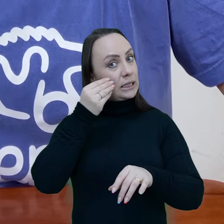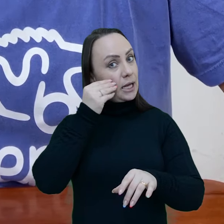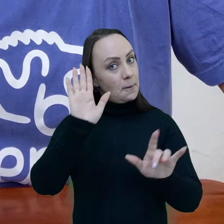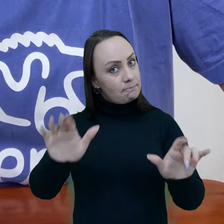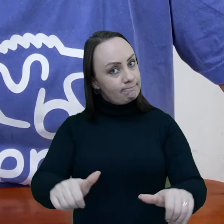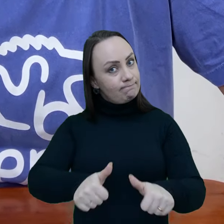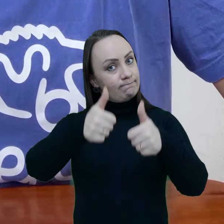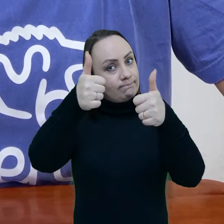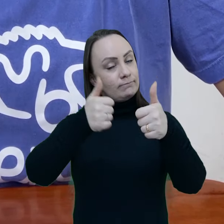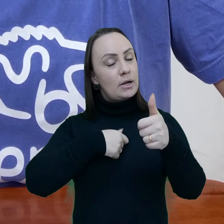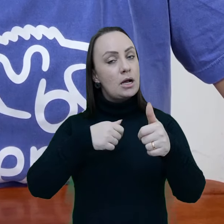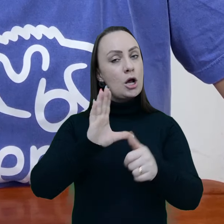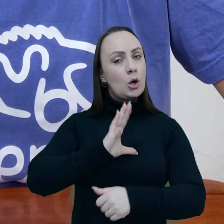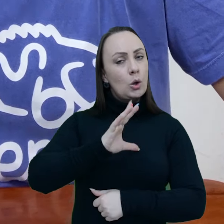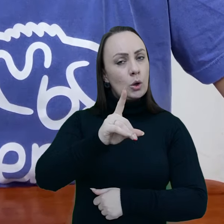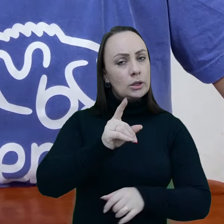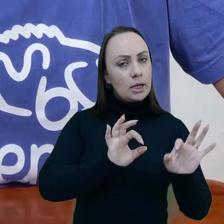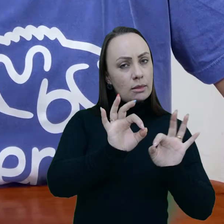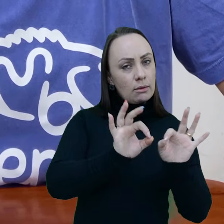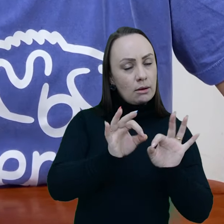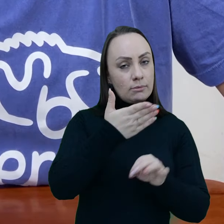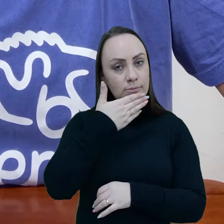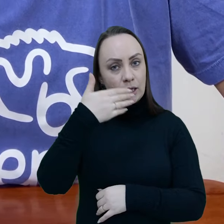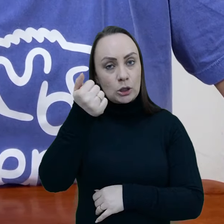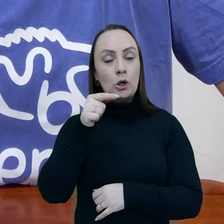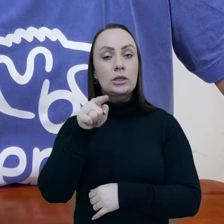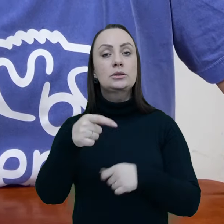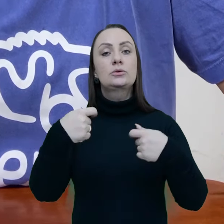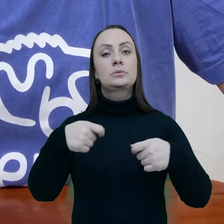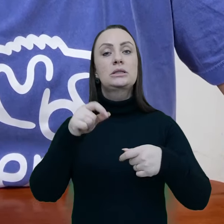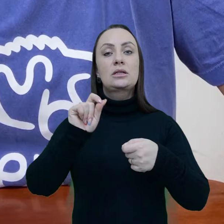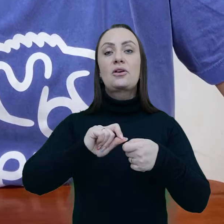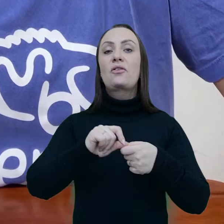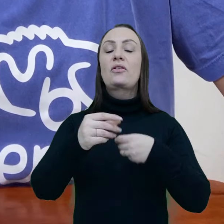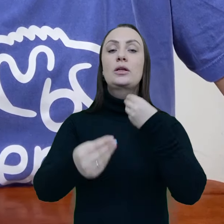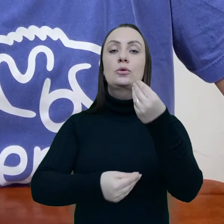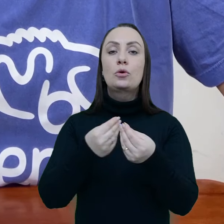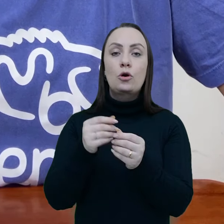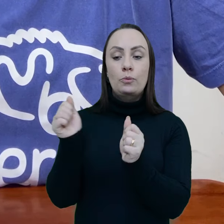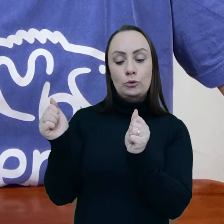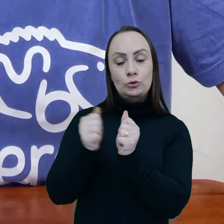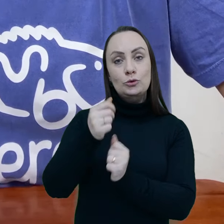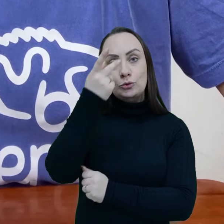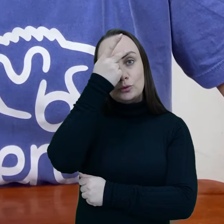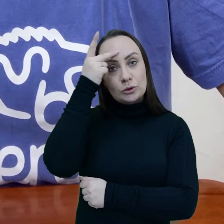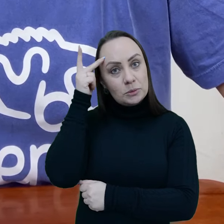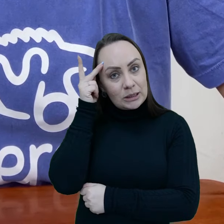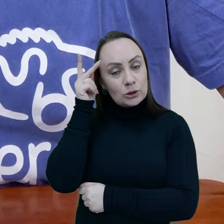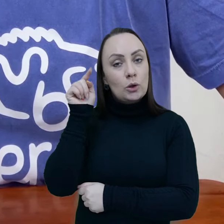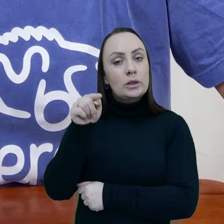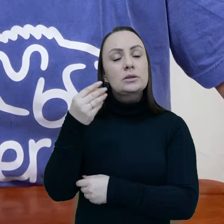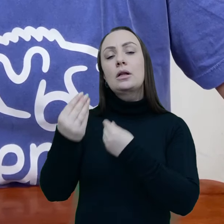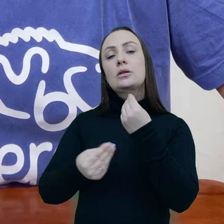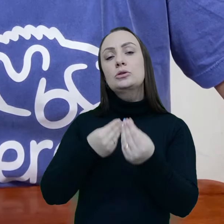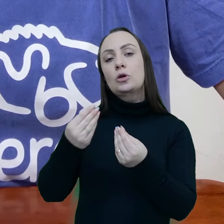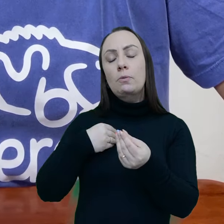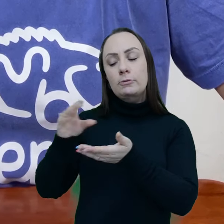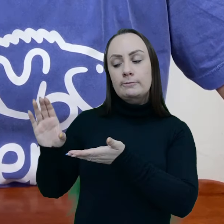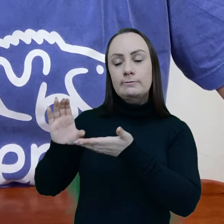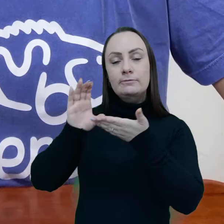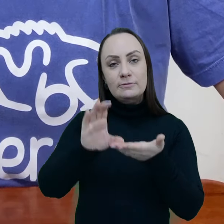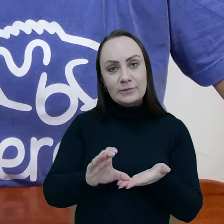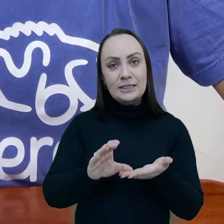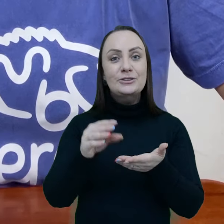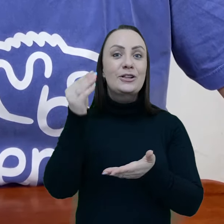precisasse abolir essa pesca, mas tentar melhorá-la, ordená-la da melhor forma possível. Isso teria que ser feito junto com as